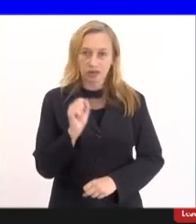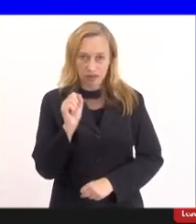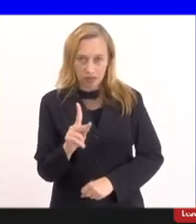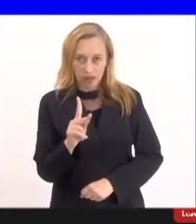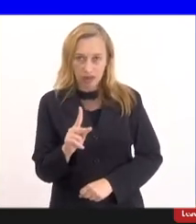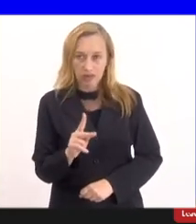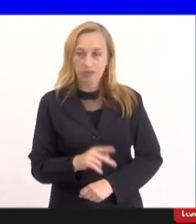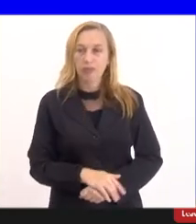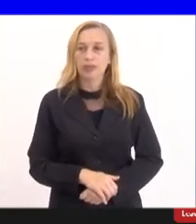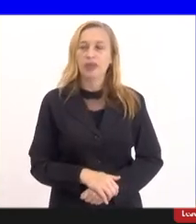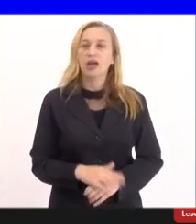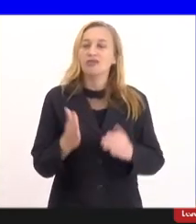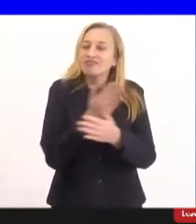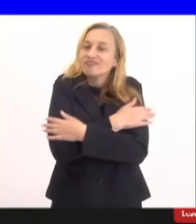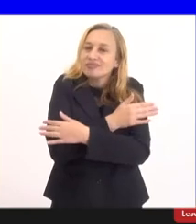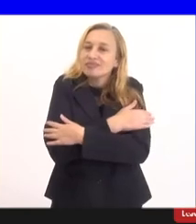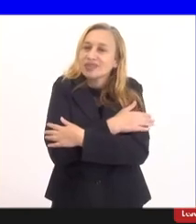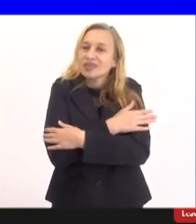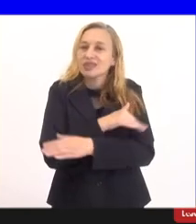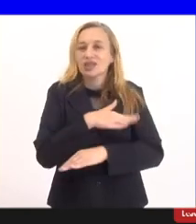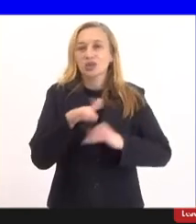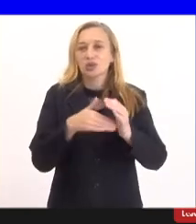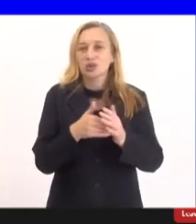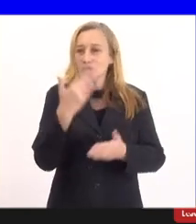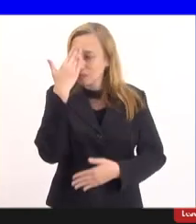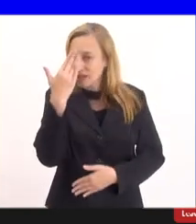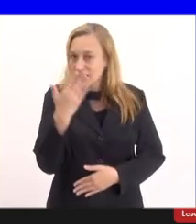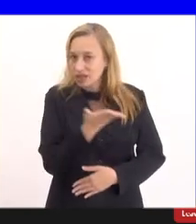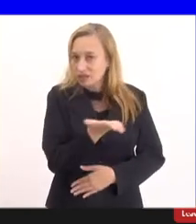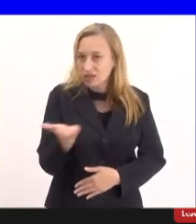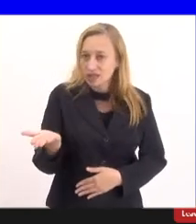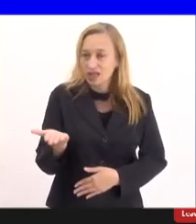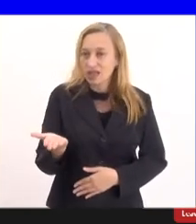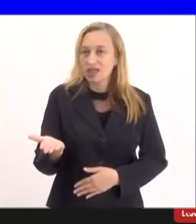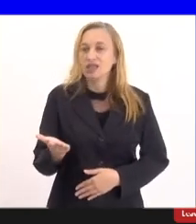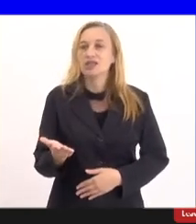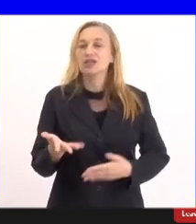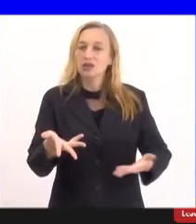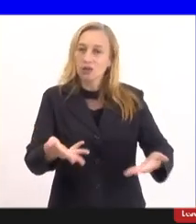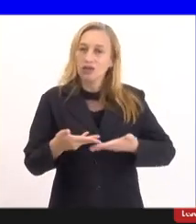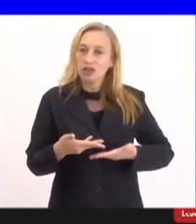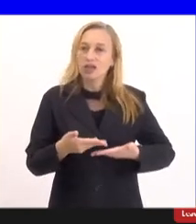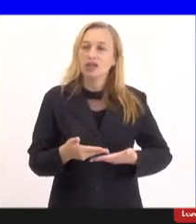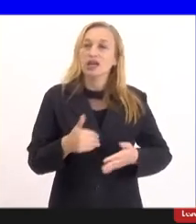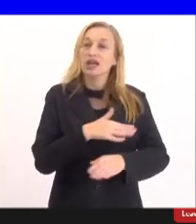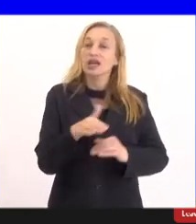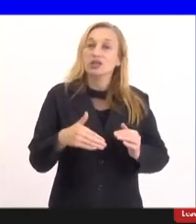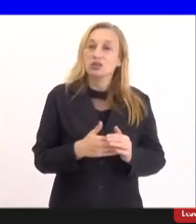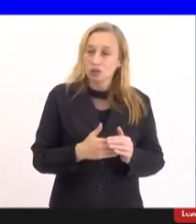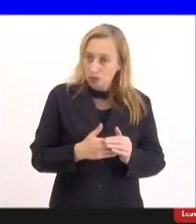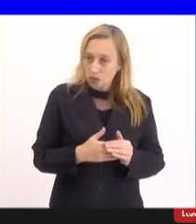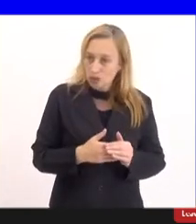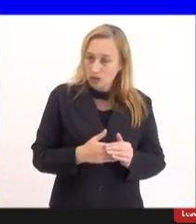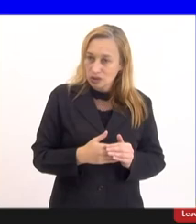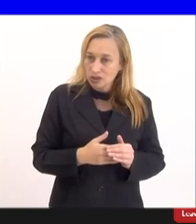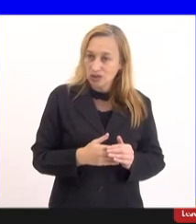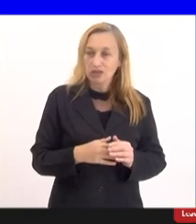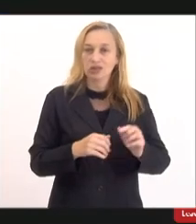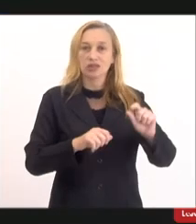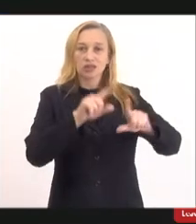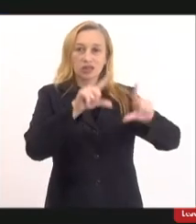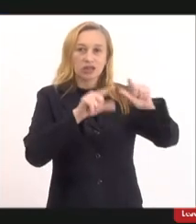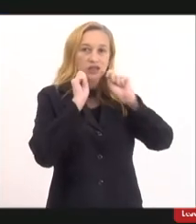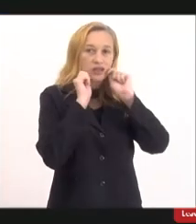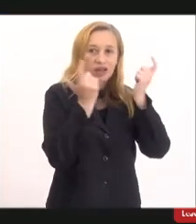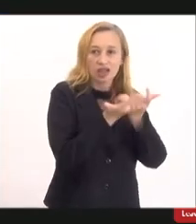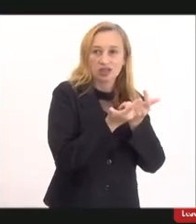um abraço a todos obrigado a todos que participaram todos os convidados e a todos que estão nos assistindo através